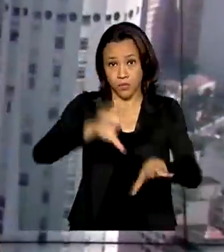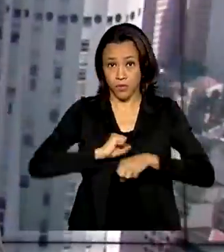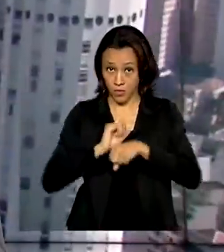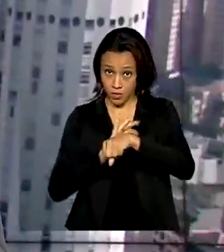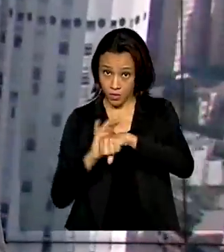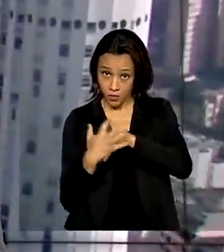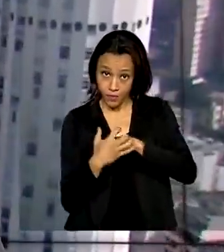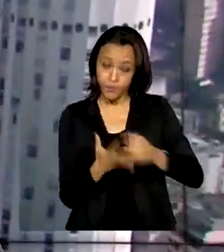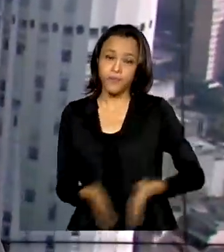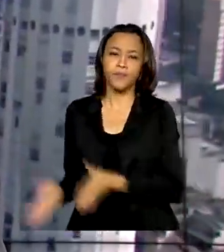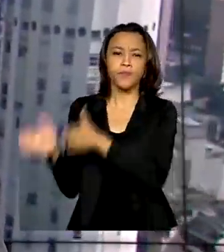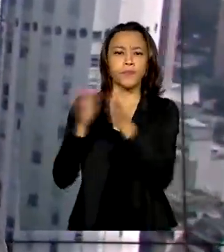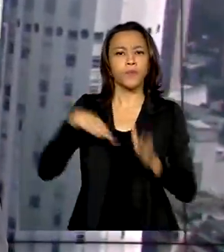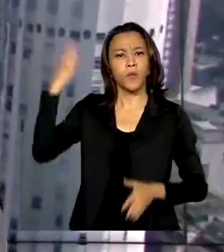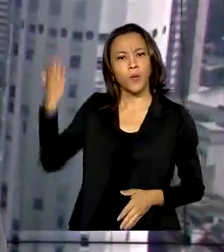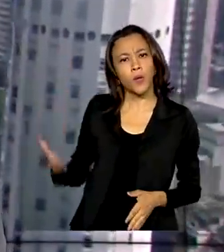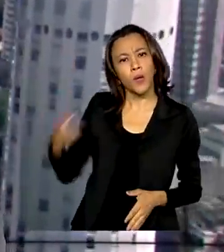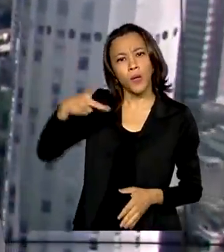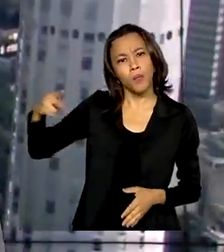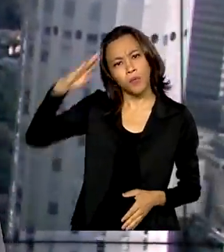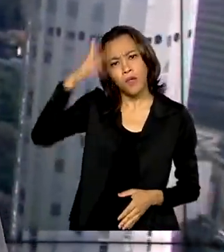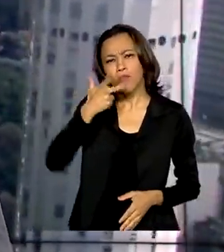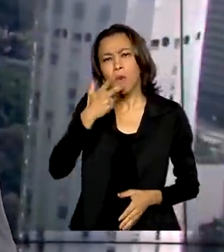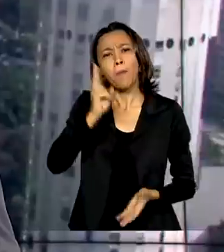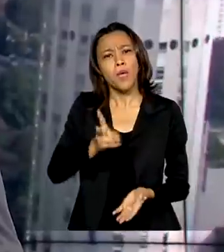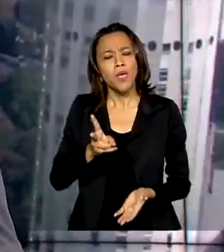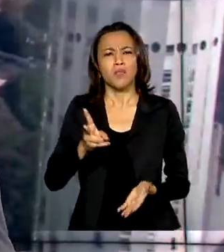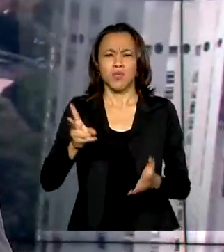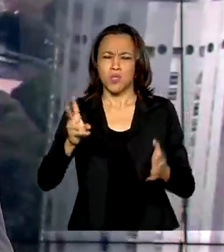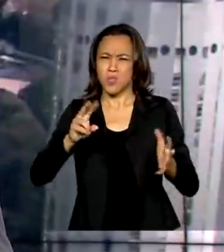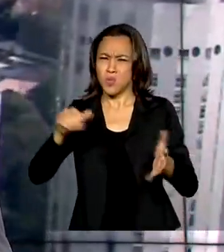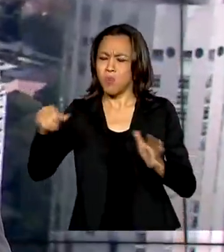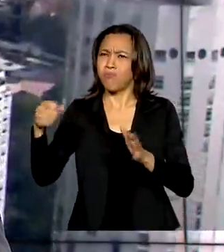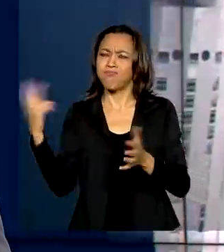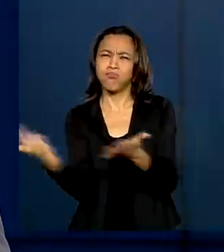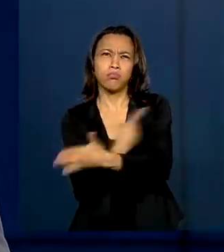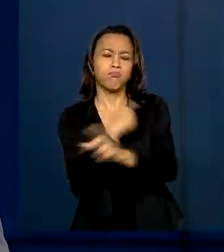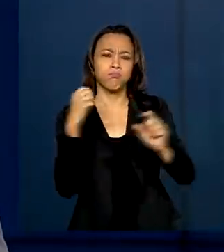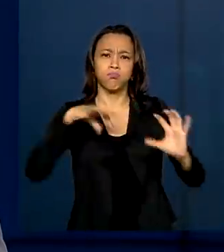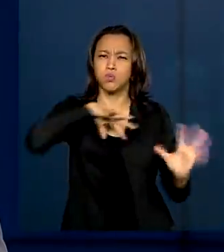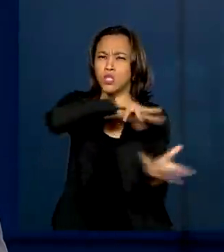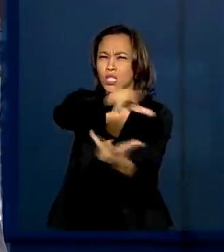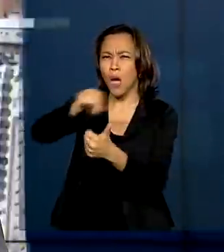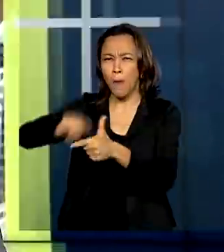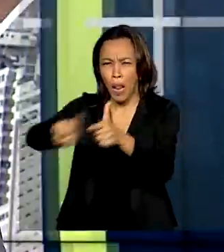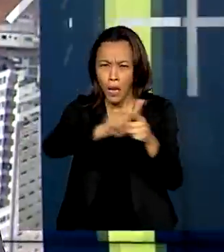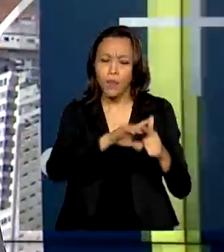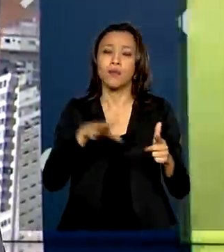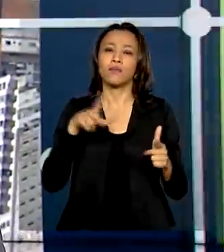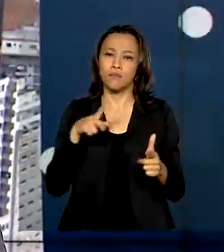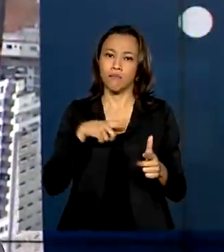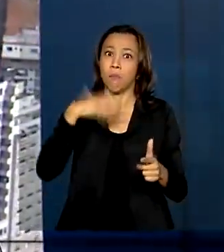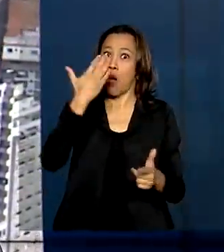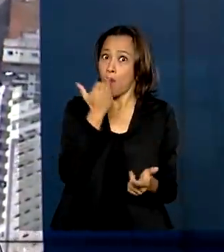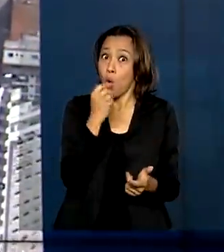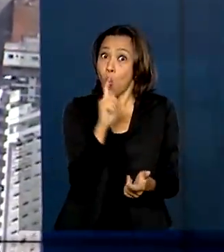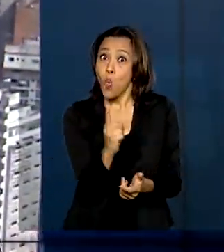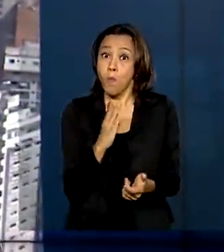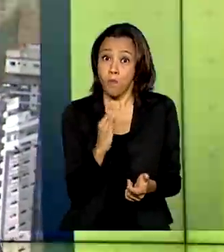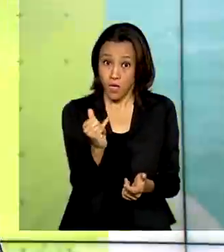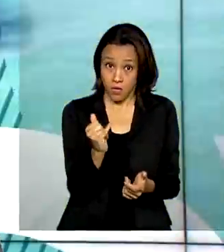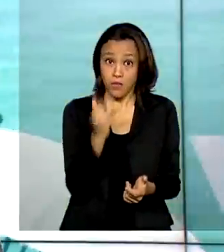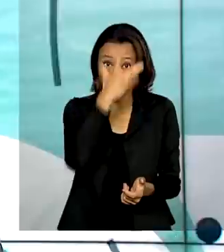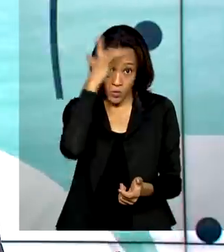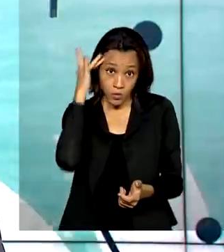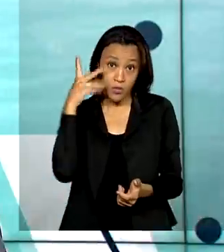Bolsonaro ainda disse que mesmo na crise mundial, o campo não parou e produziu alimentos para 1 bilhão de pessoas. Afirmou